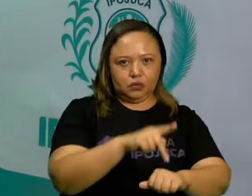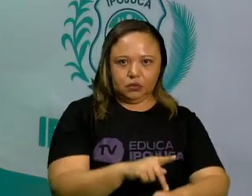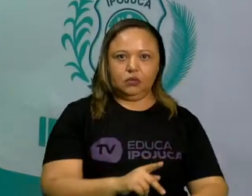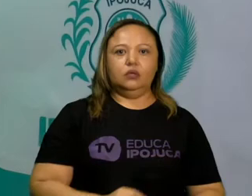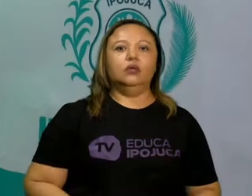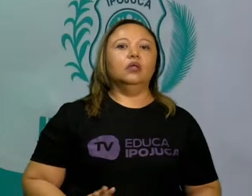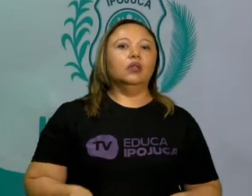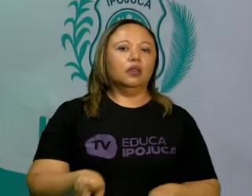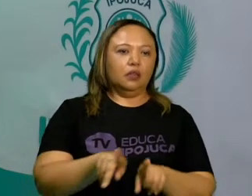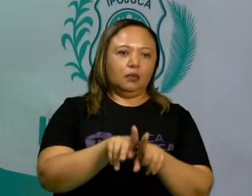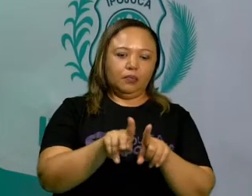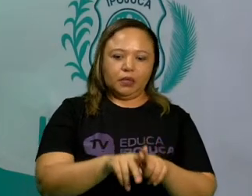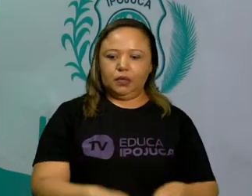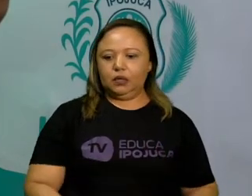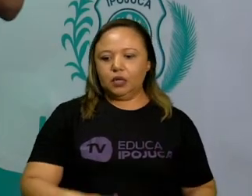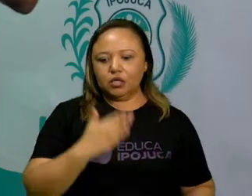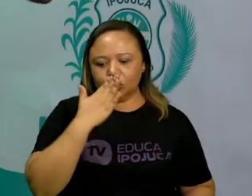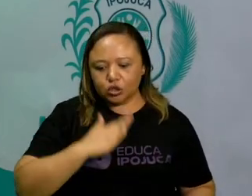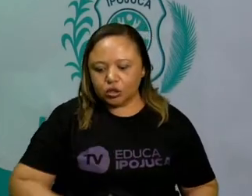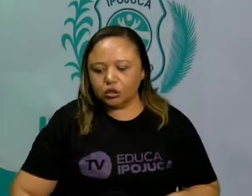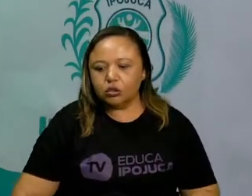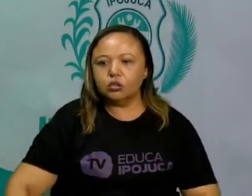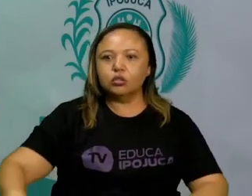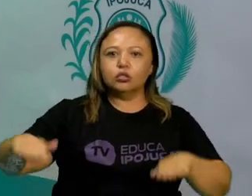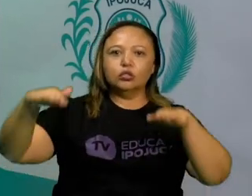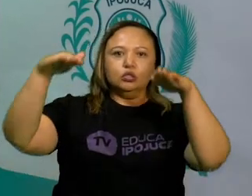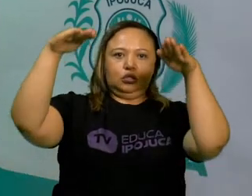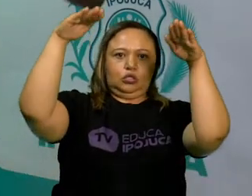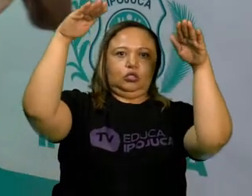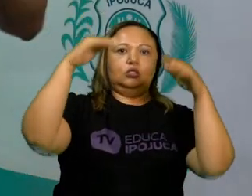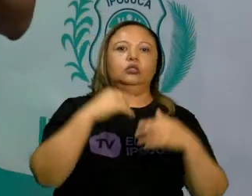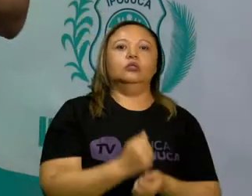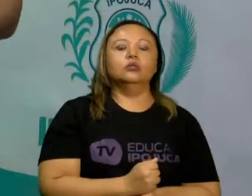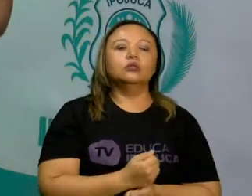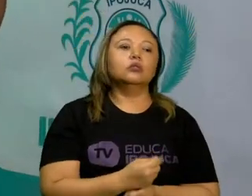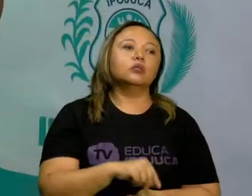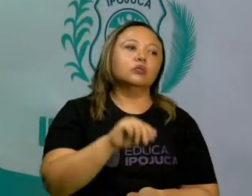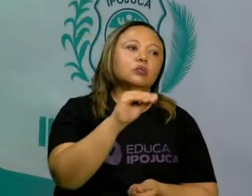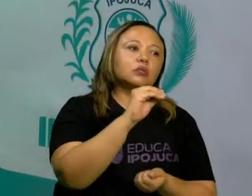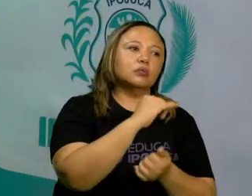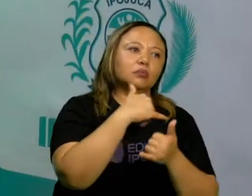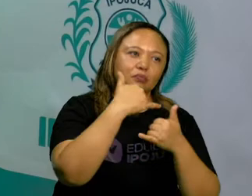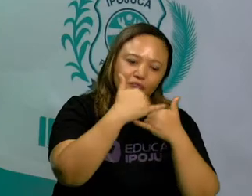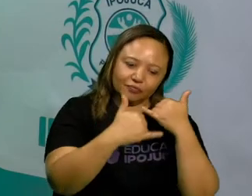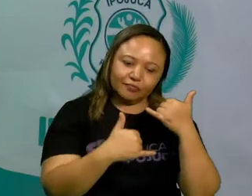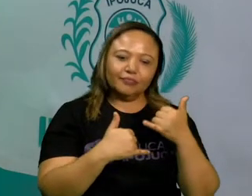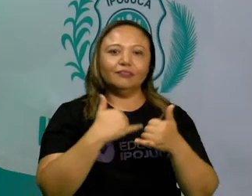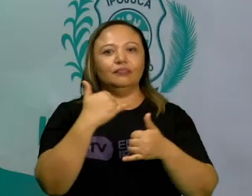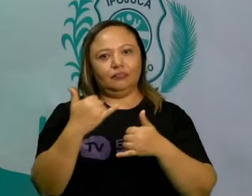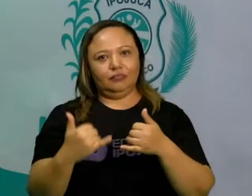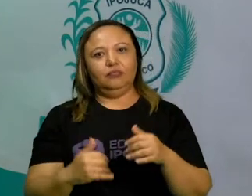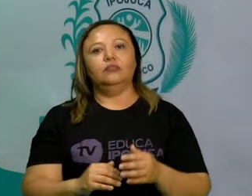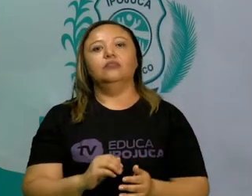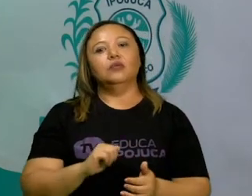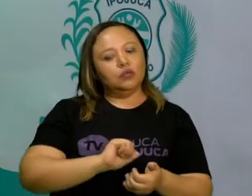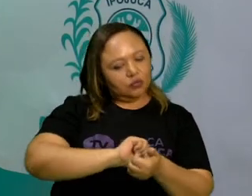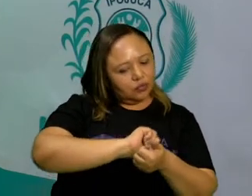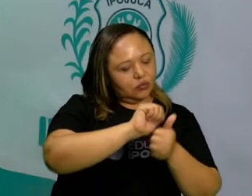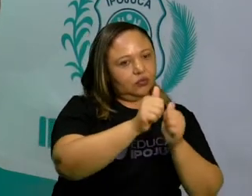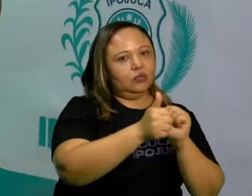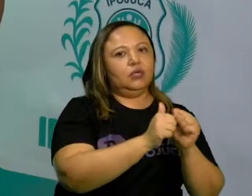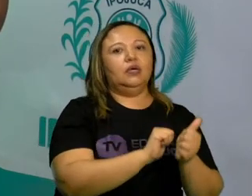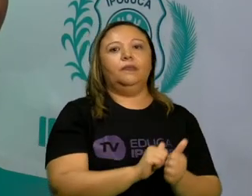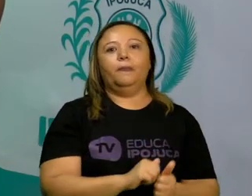desde que somos criancinhas até o longo de toda a nossa vida. E, principalmente, se fazendo presente nos ambientes